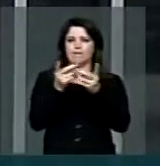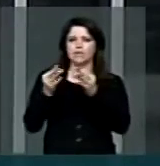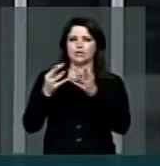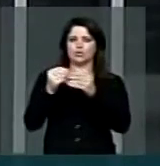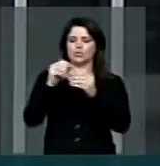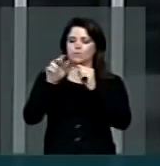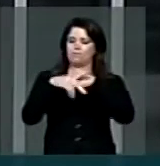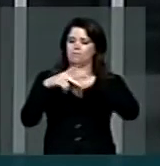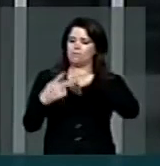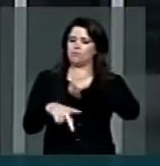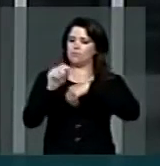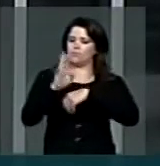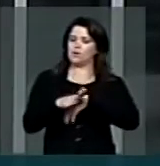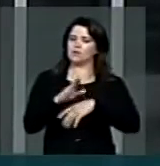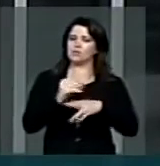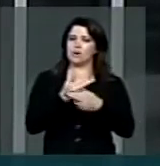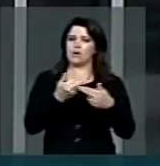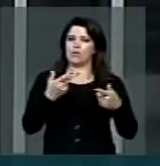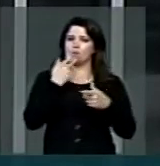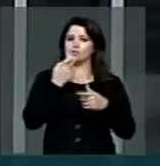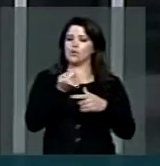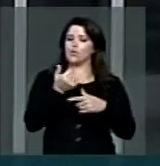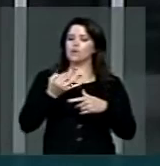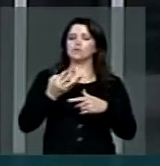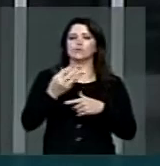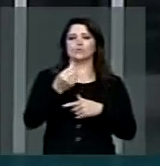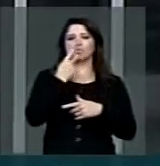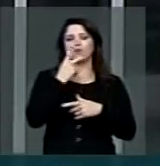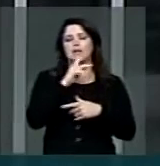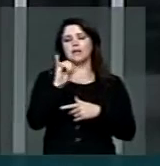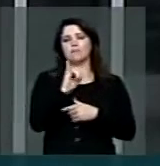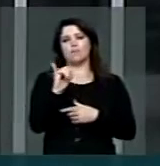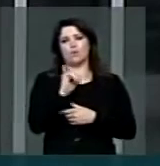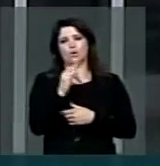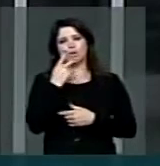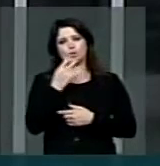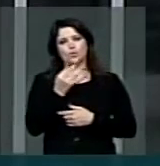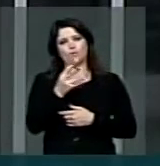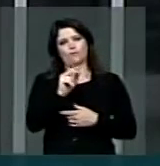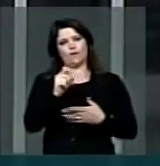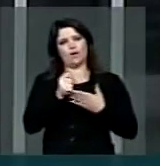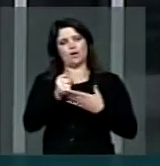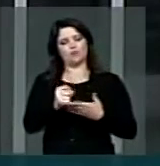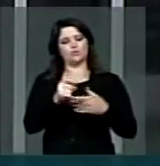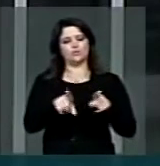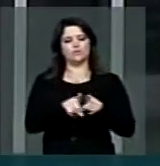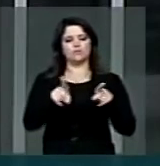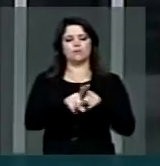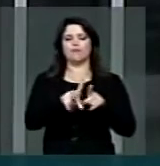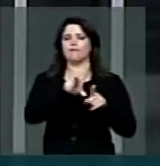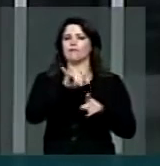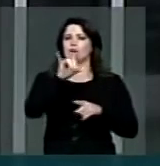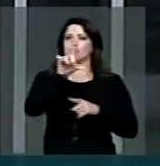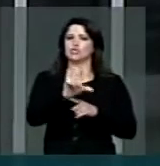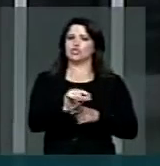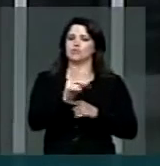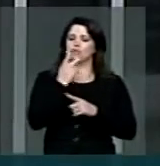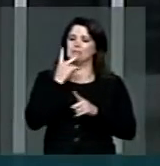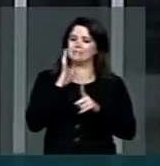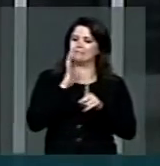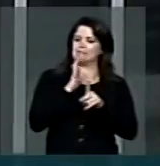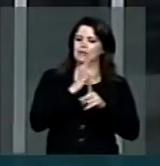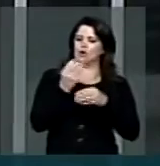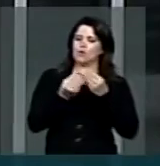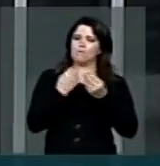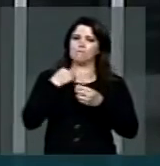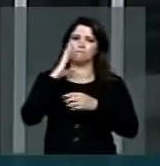nacional de um insumo que é quase que totalmente importado auxiliará também na redução da pressão sobre